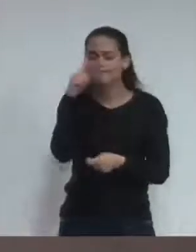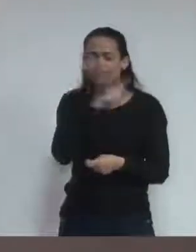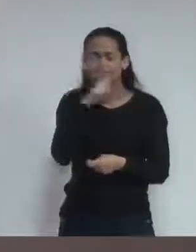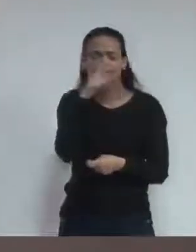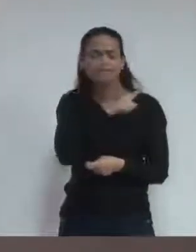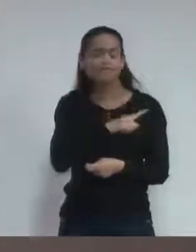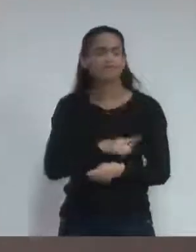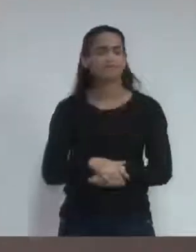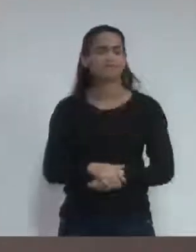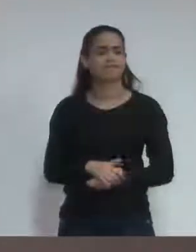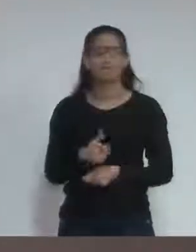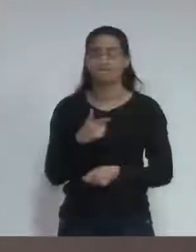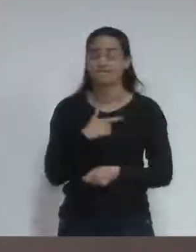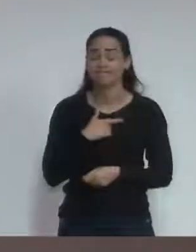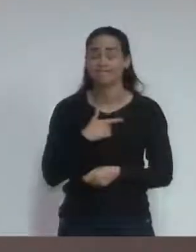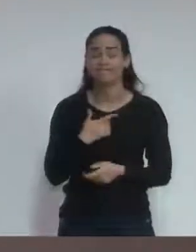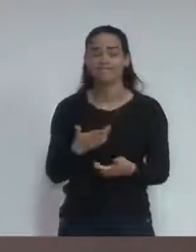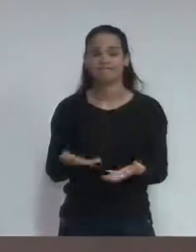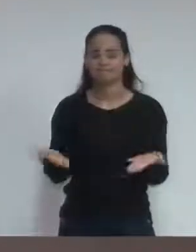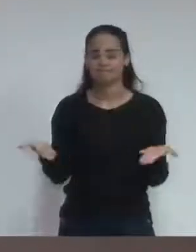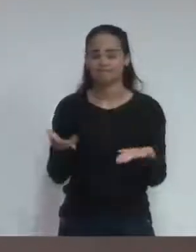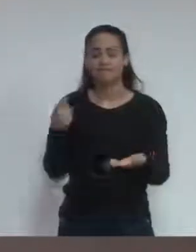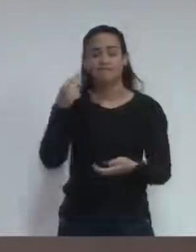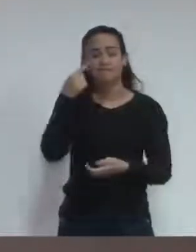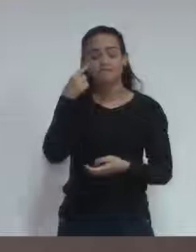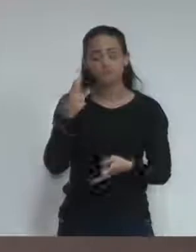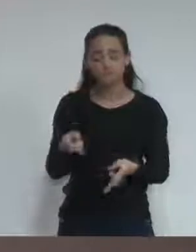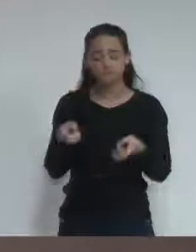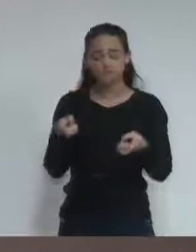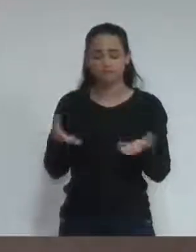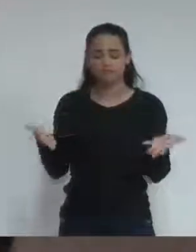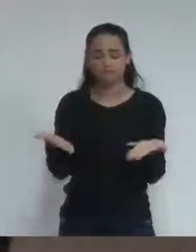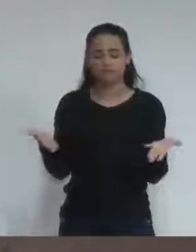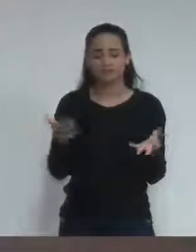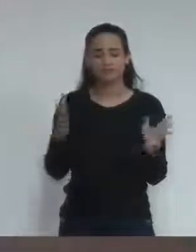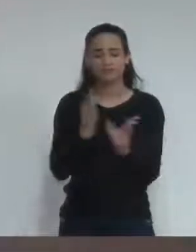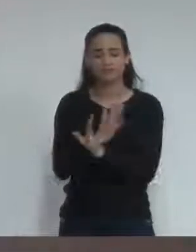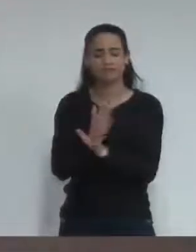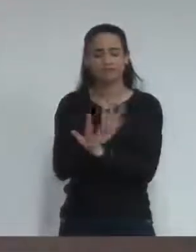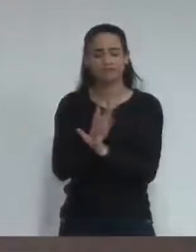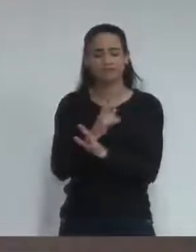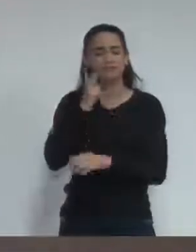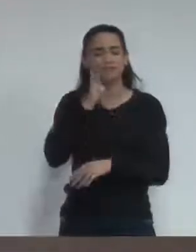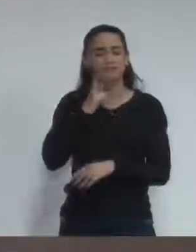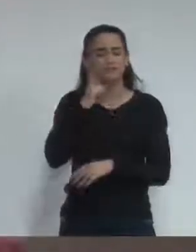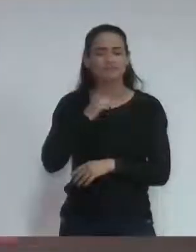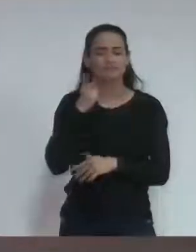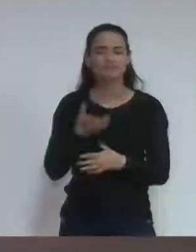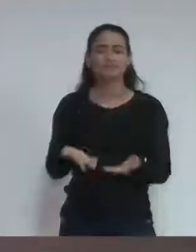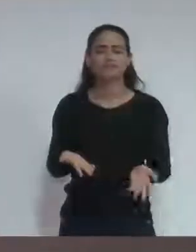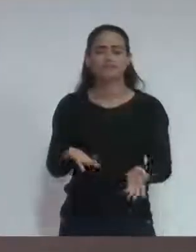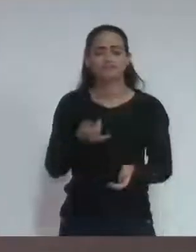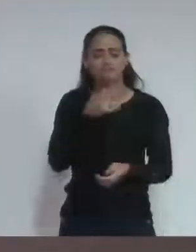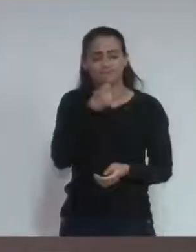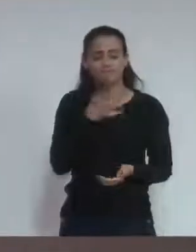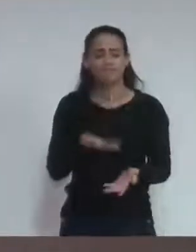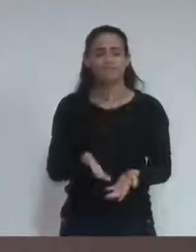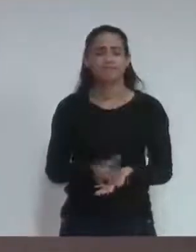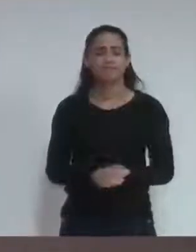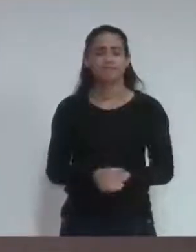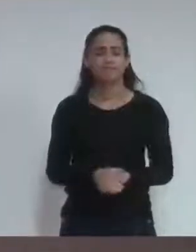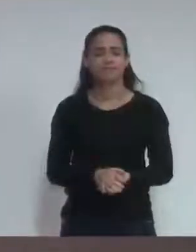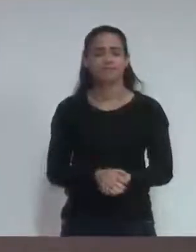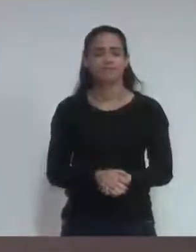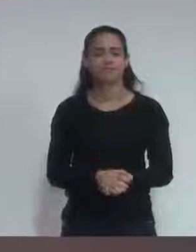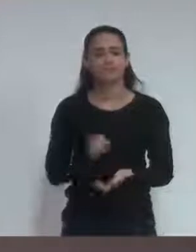buraco que Vinhedo chegou. Então isso, o que eu estou falando, se alguém tem dúvida, possa me corrigir. Mas os números estão aí. Se tivesse